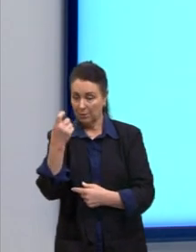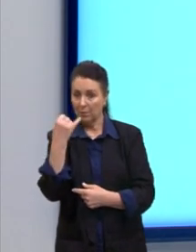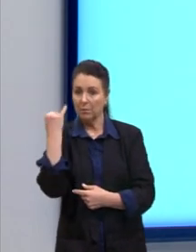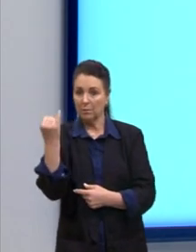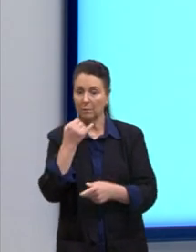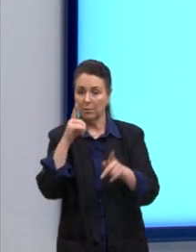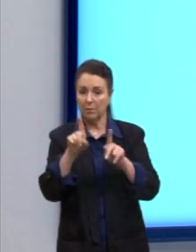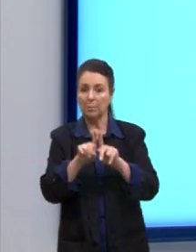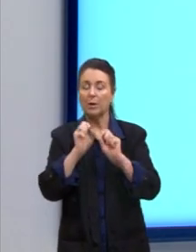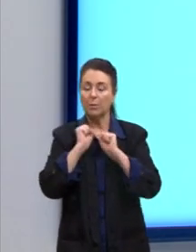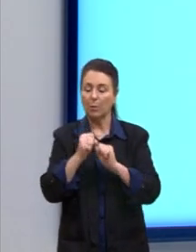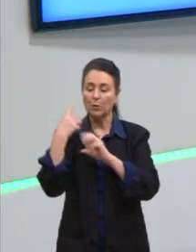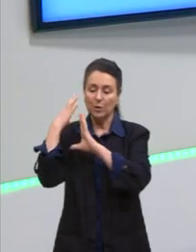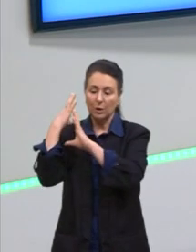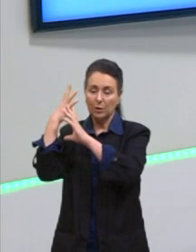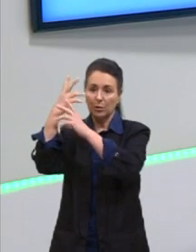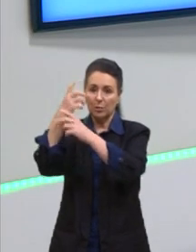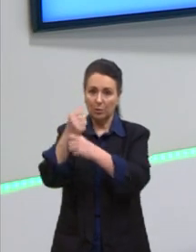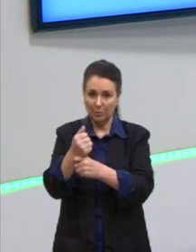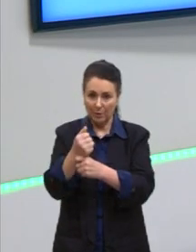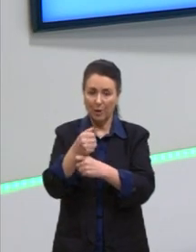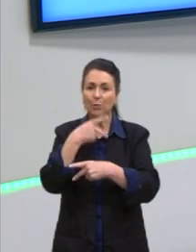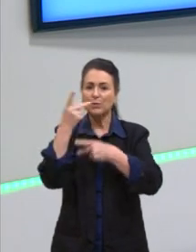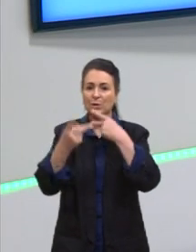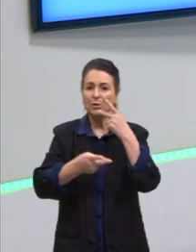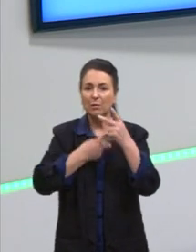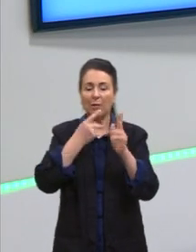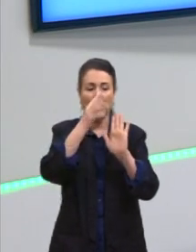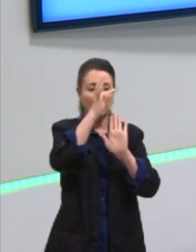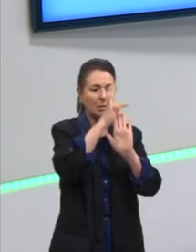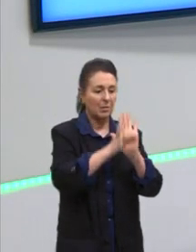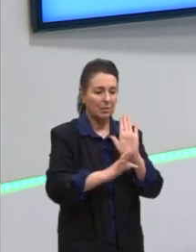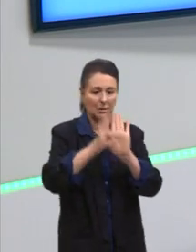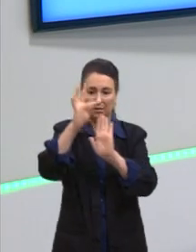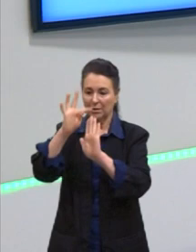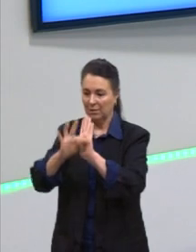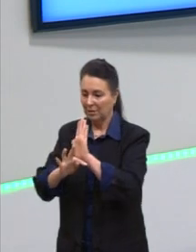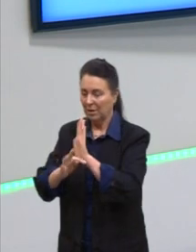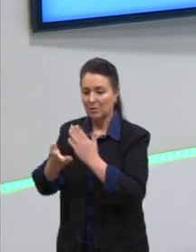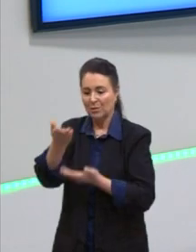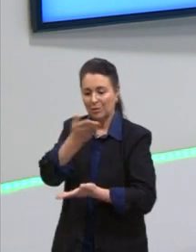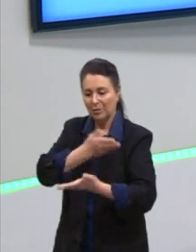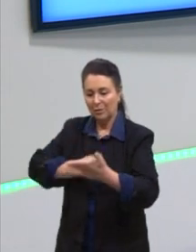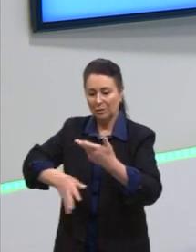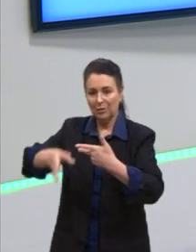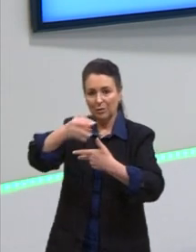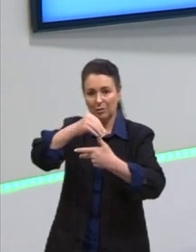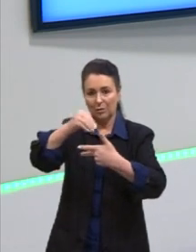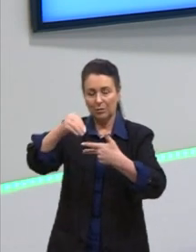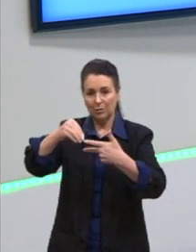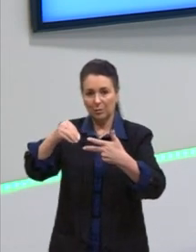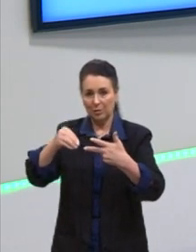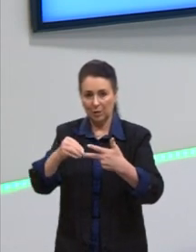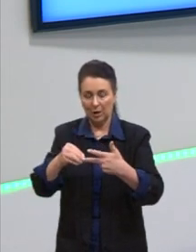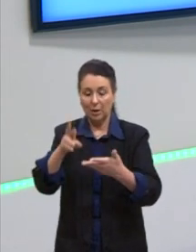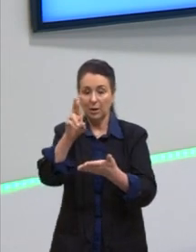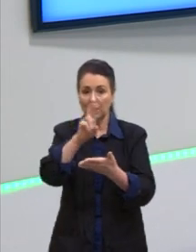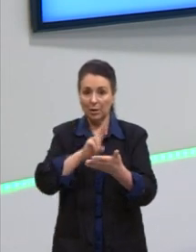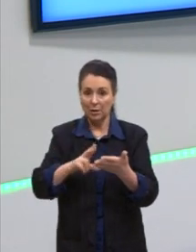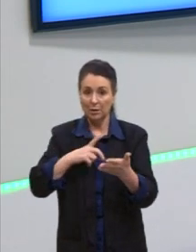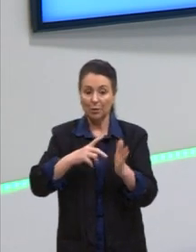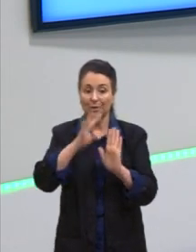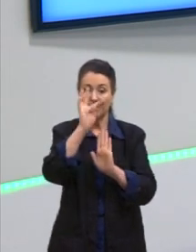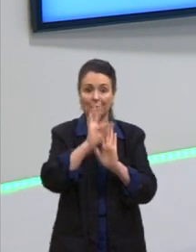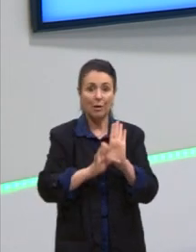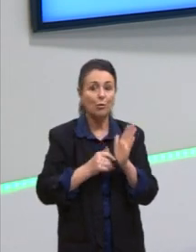pode retomar aqui, quando a gente fala em intertextualidade no Enem, lembrar que lá, por exemplo, na redação, vocês têm textos de apoio,